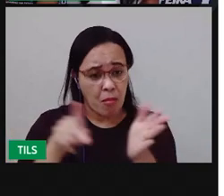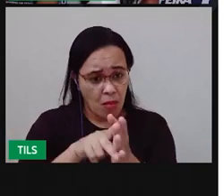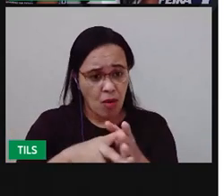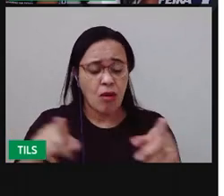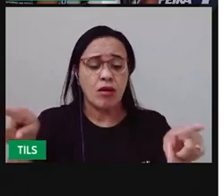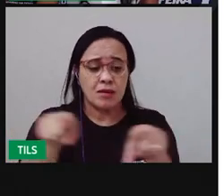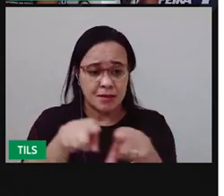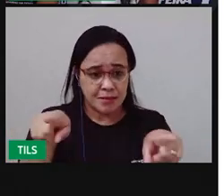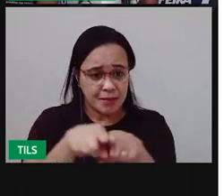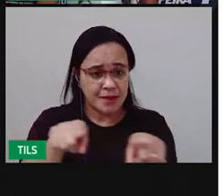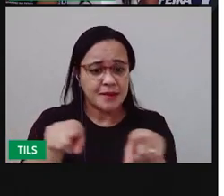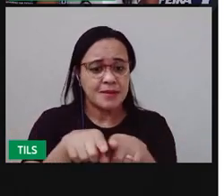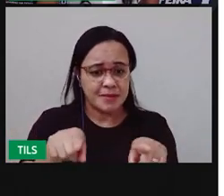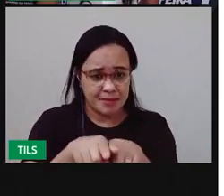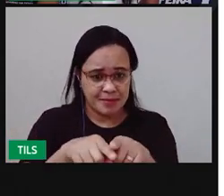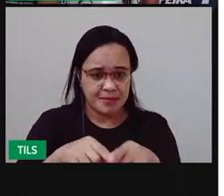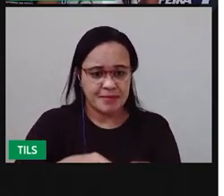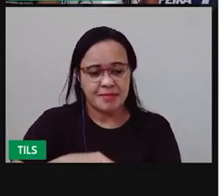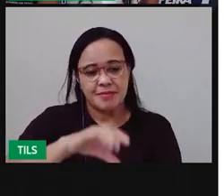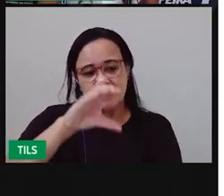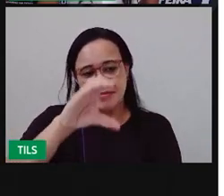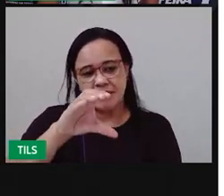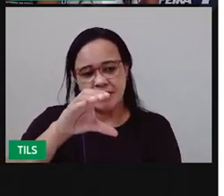Que elemento é esse?